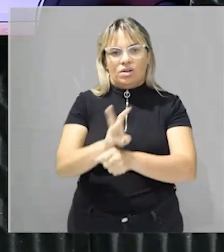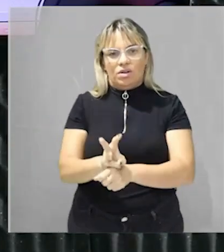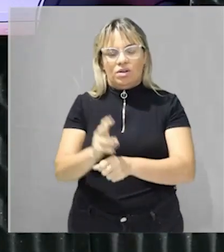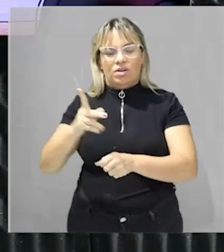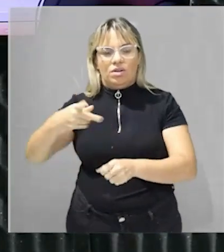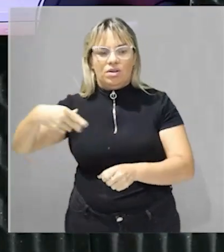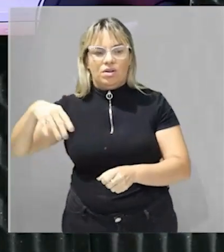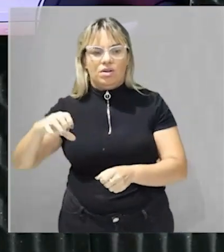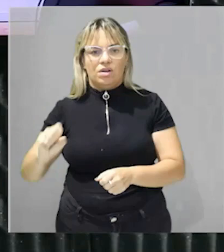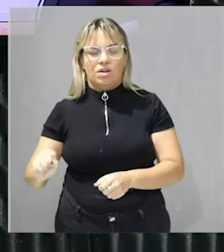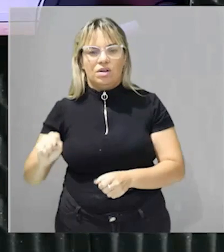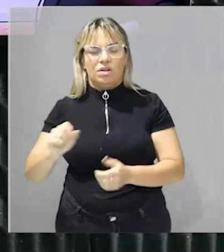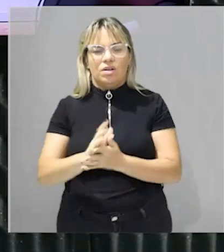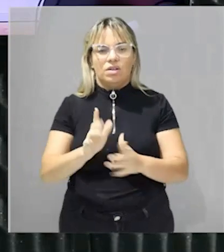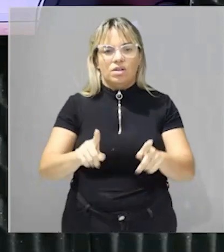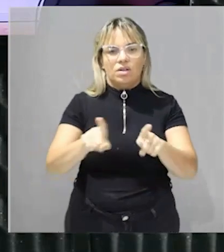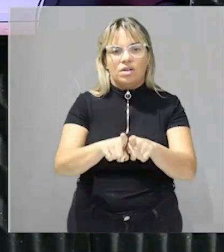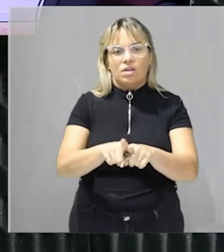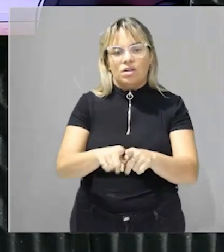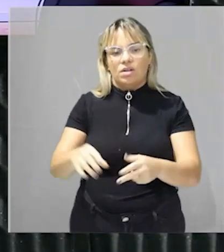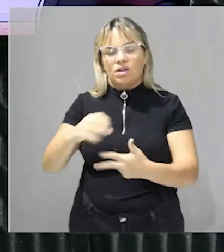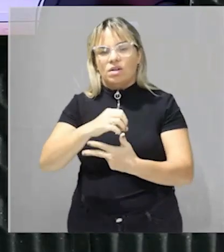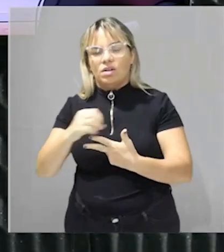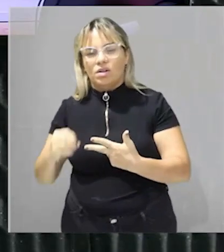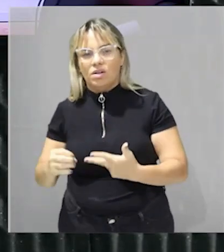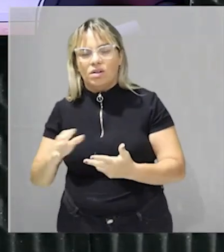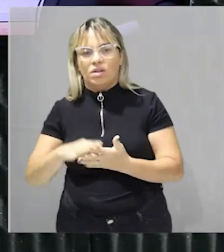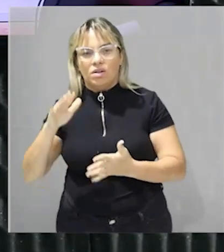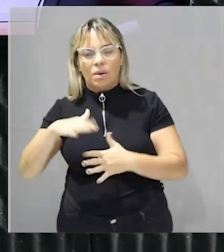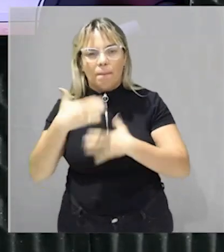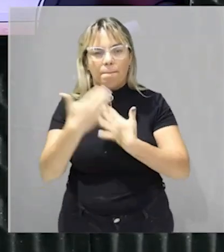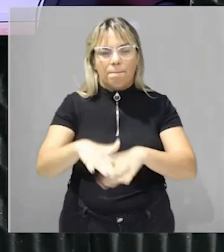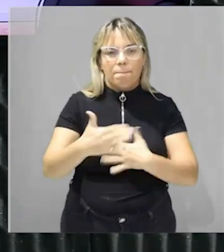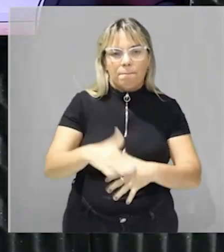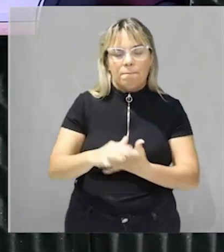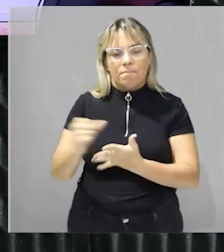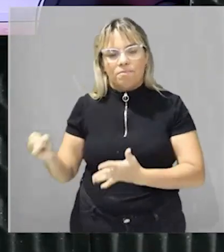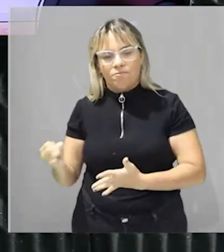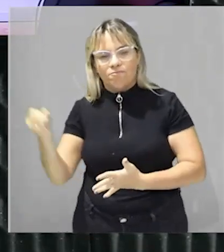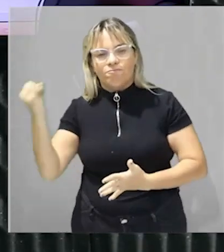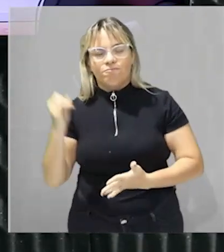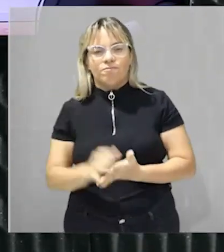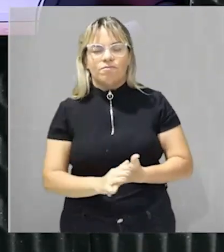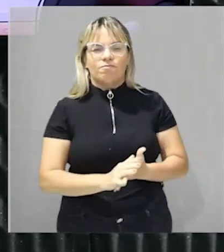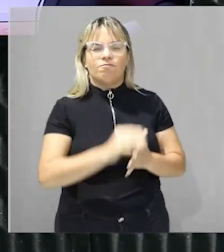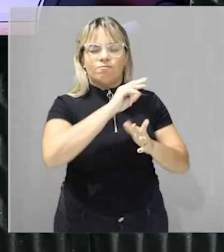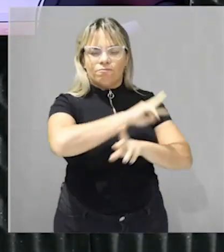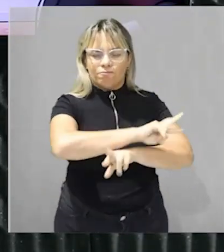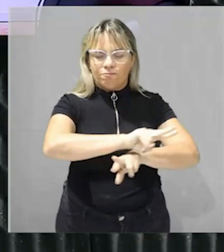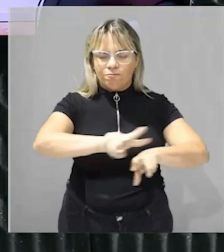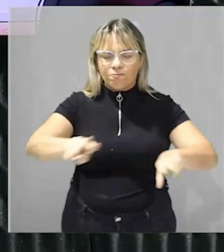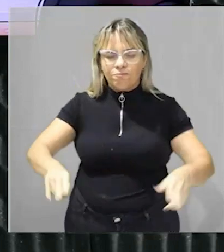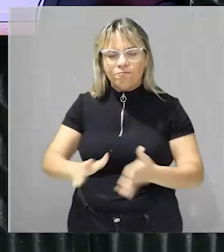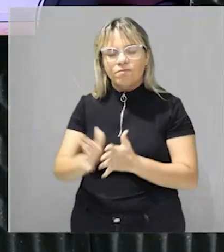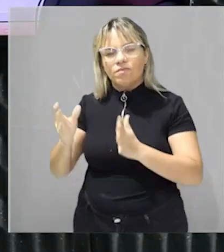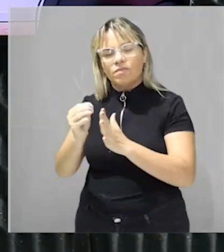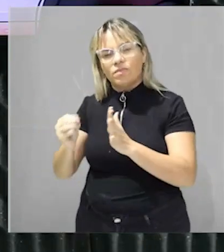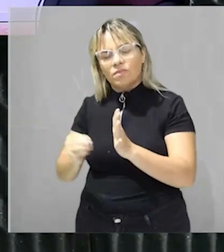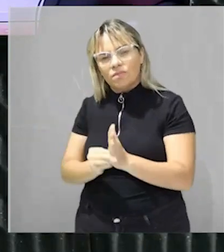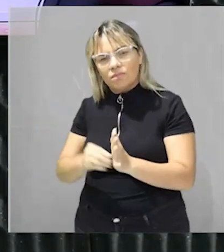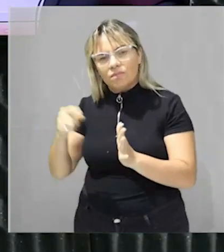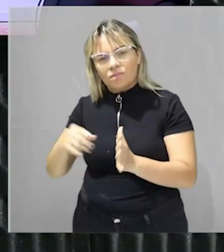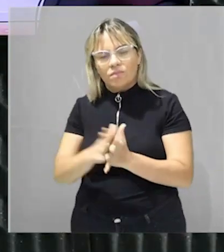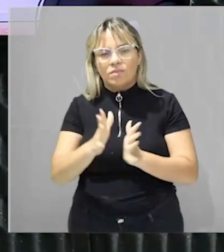PAIS e o ENEM esse exame tão importante estamos fazendo uma série de aulas tá certo aí te